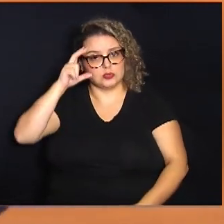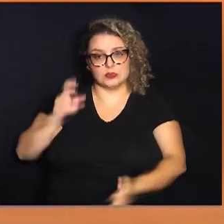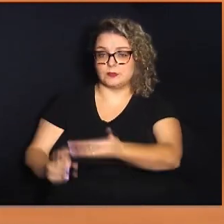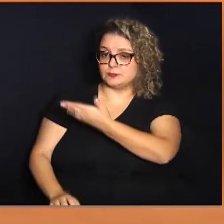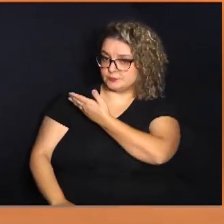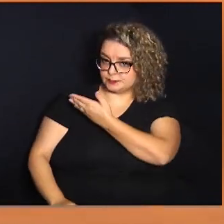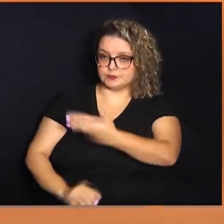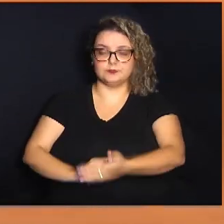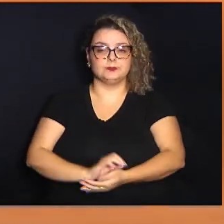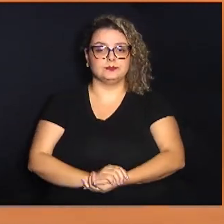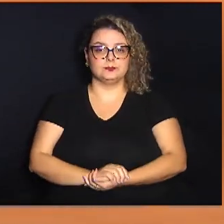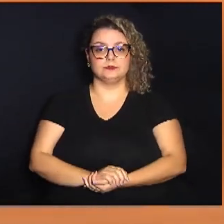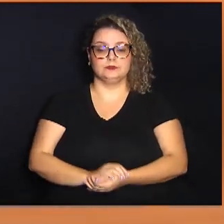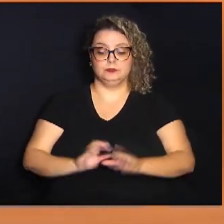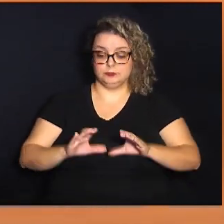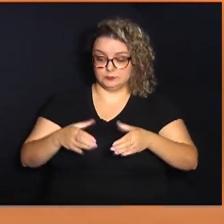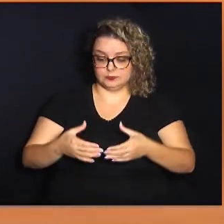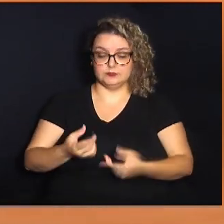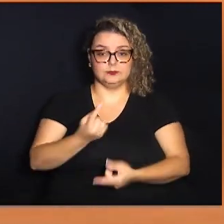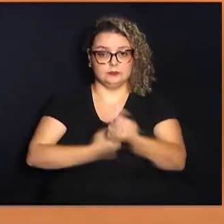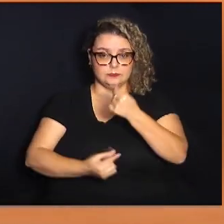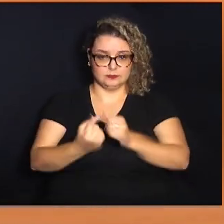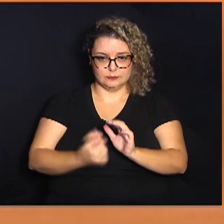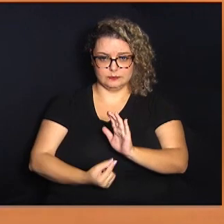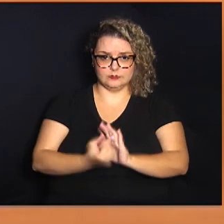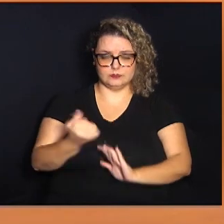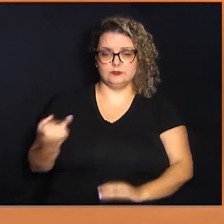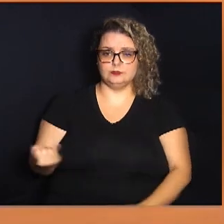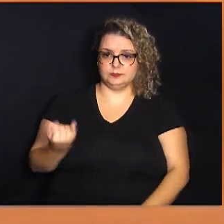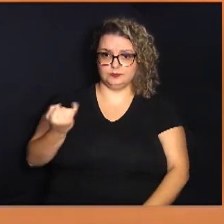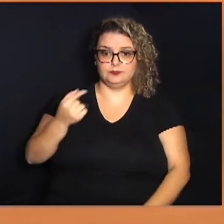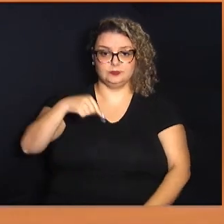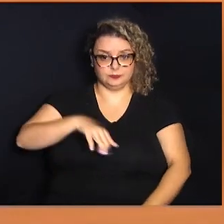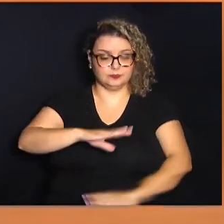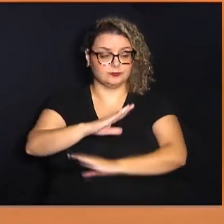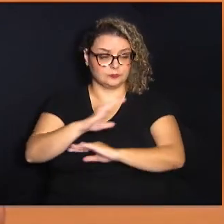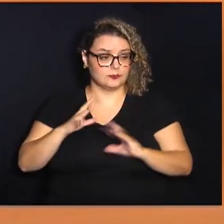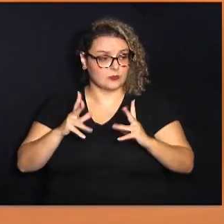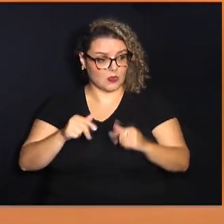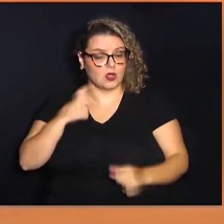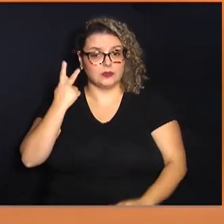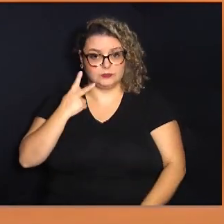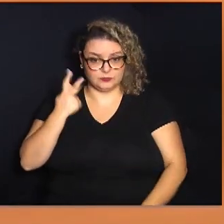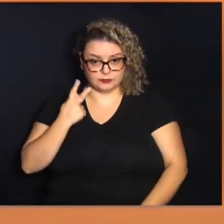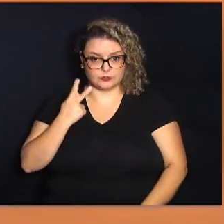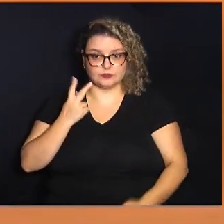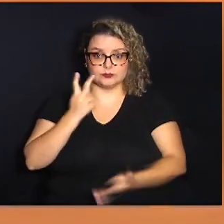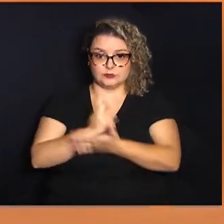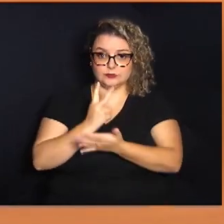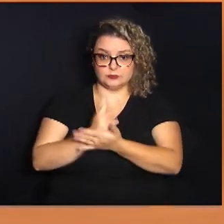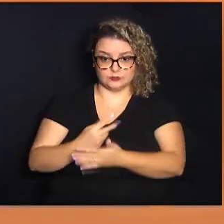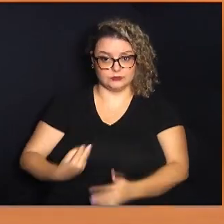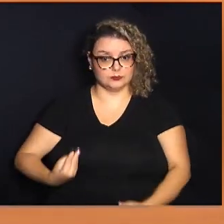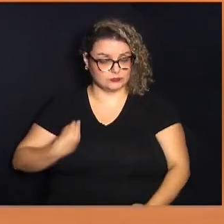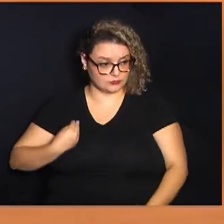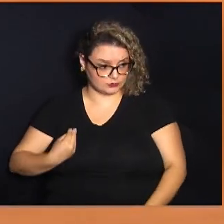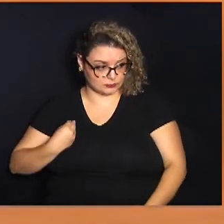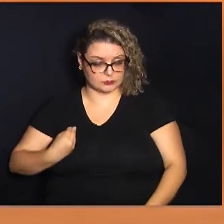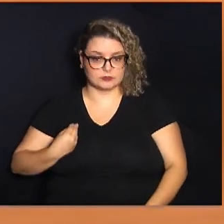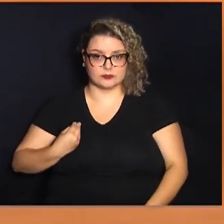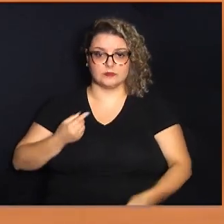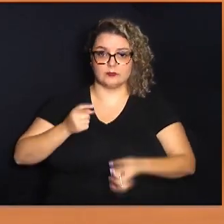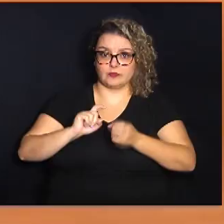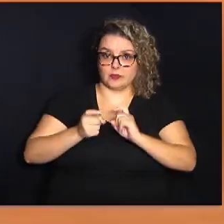Carlinhos Camelô. A Comissão de Finanças é uma comissão importante dessa casa, onde todos os vereadores sempre presentes aqui nas